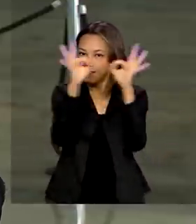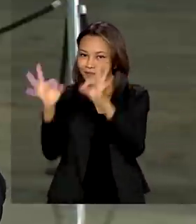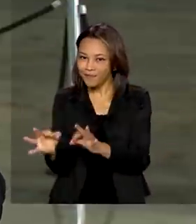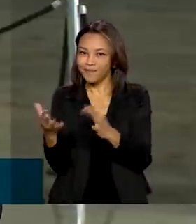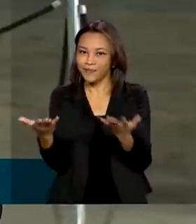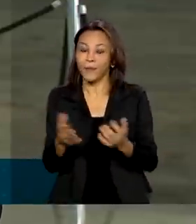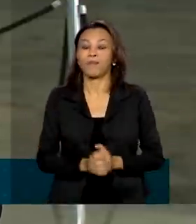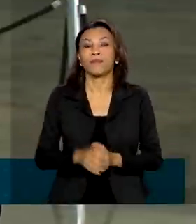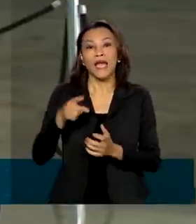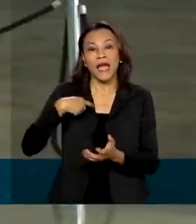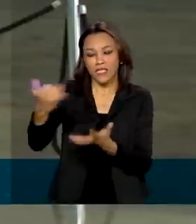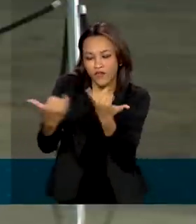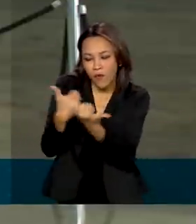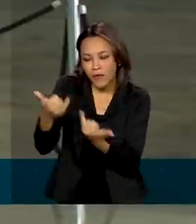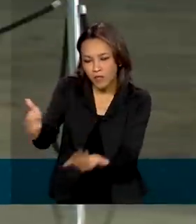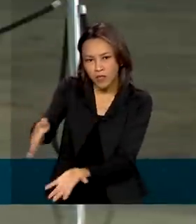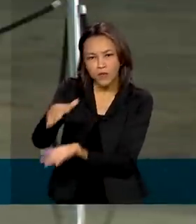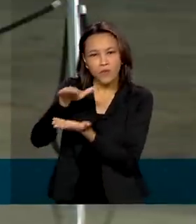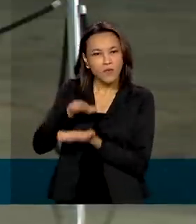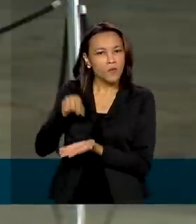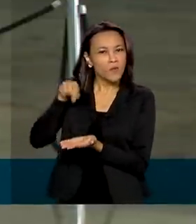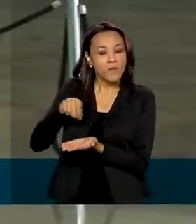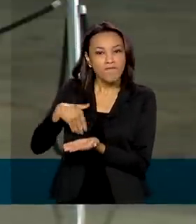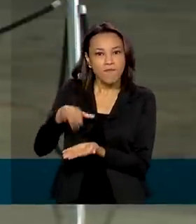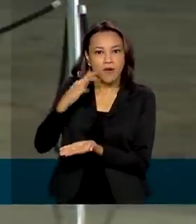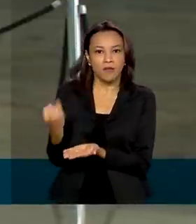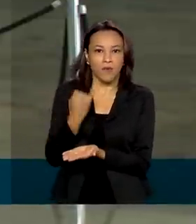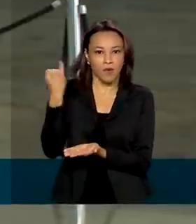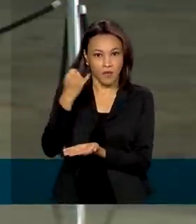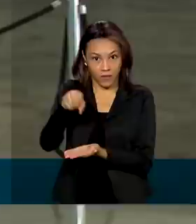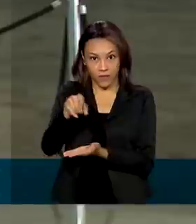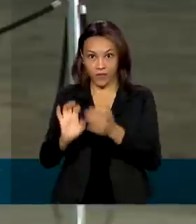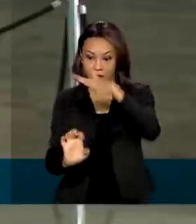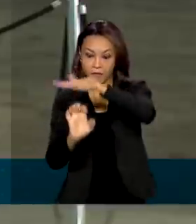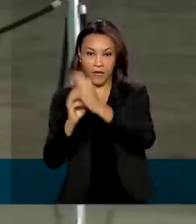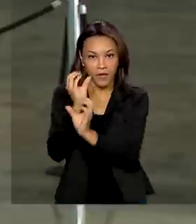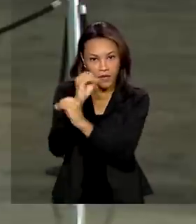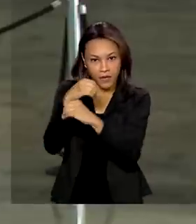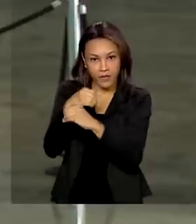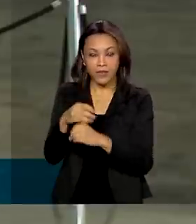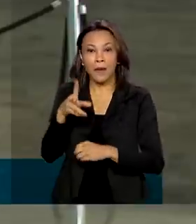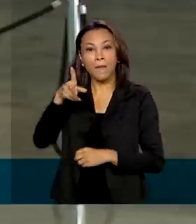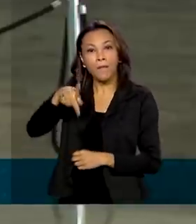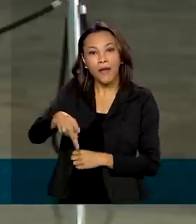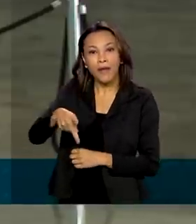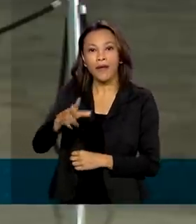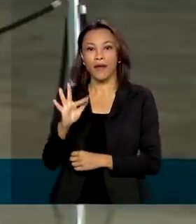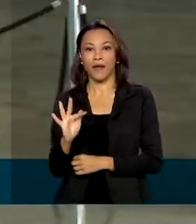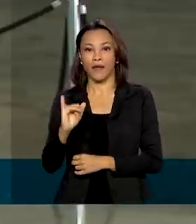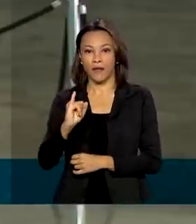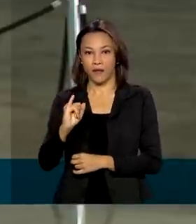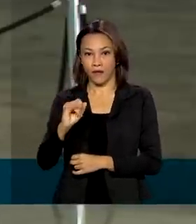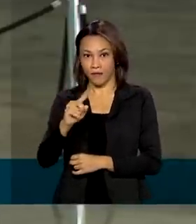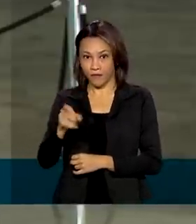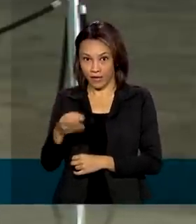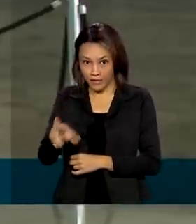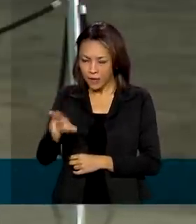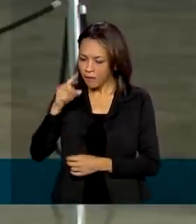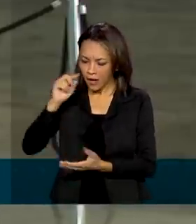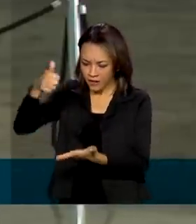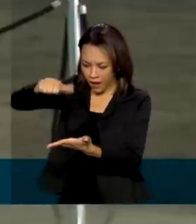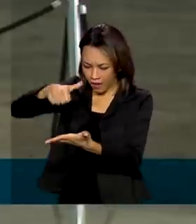informações enviados pela Pfizer é um dos mais importantes recebidos até agora pela comissão, no processo de submissão